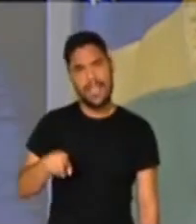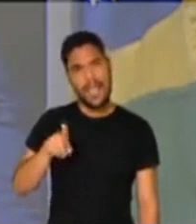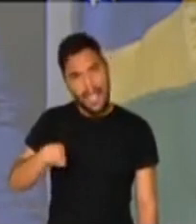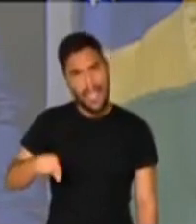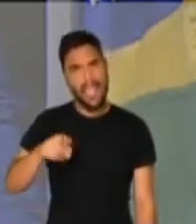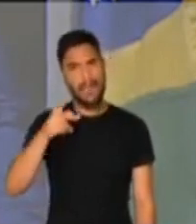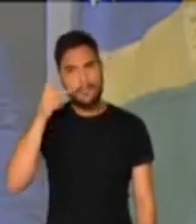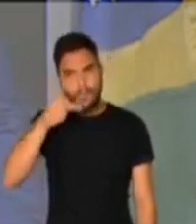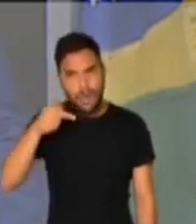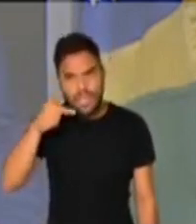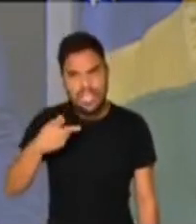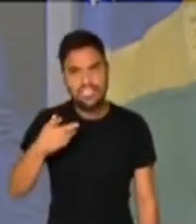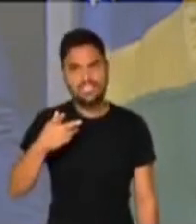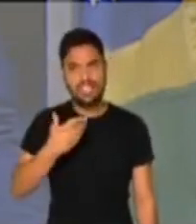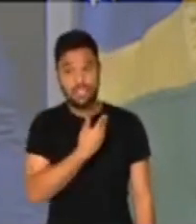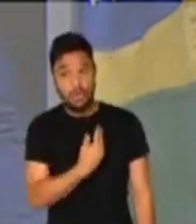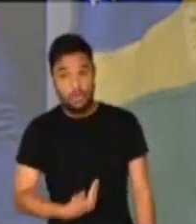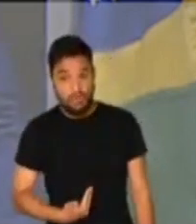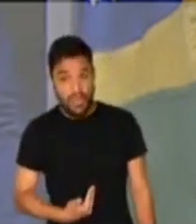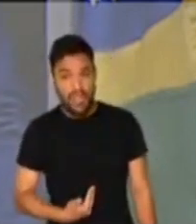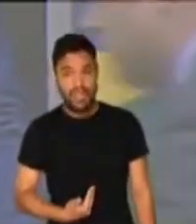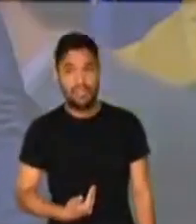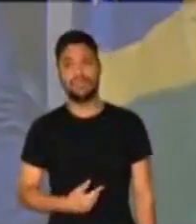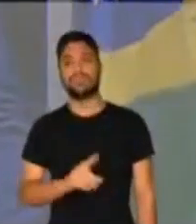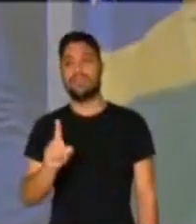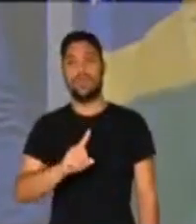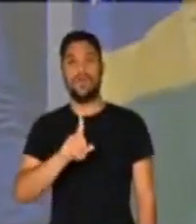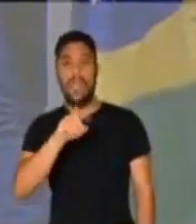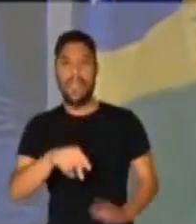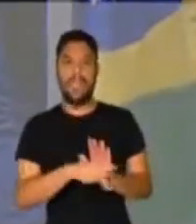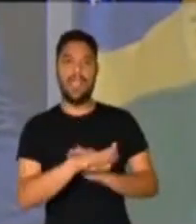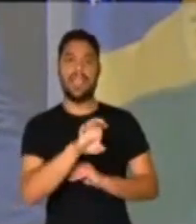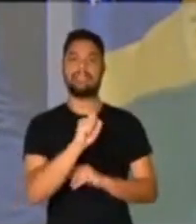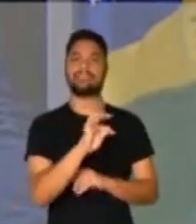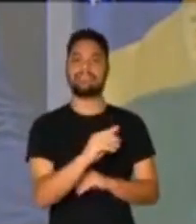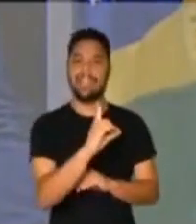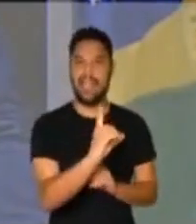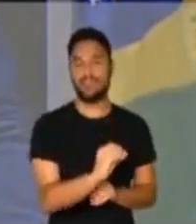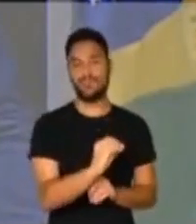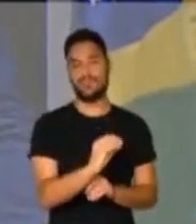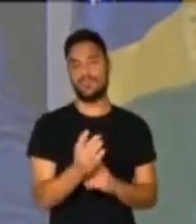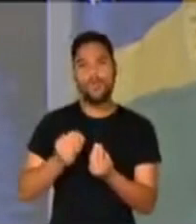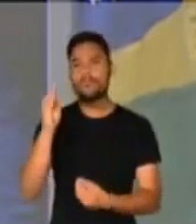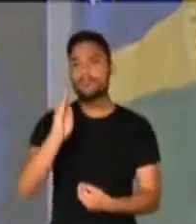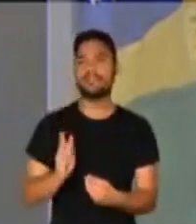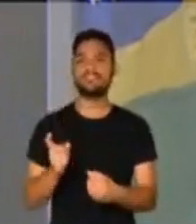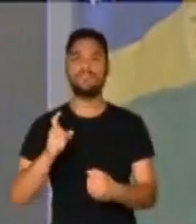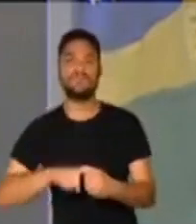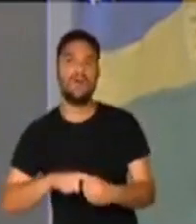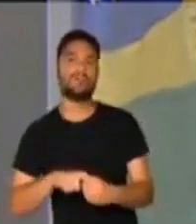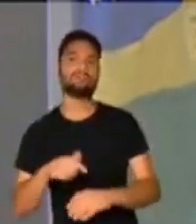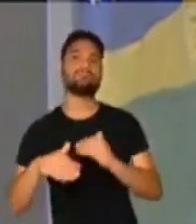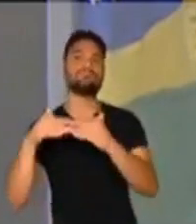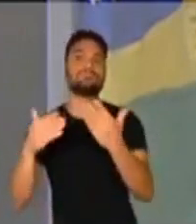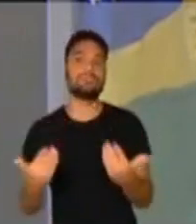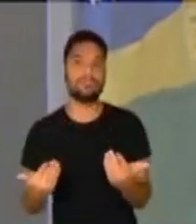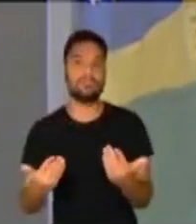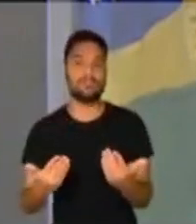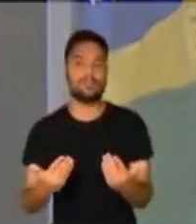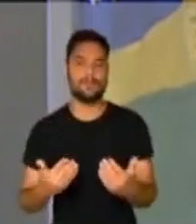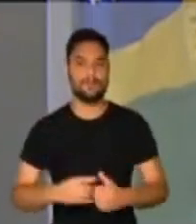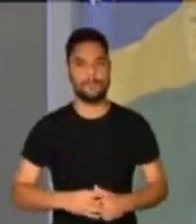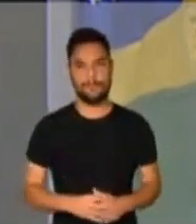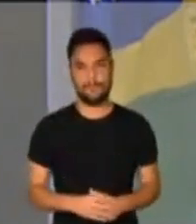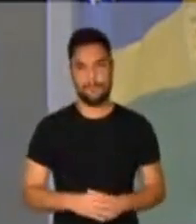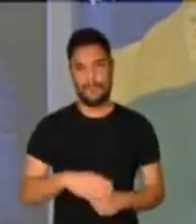governo, é de Estado para o Brasil voltar a crescer. Eu tenho certeza que a partir